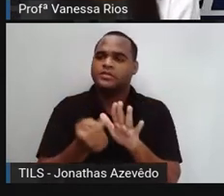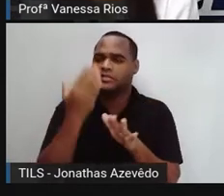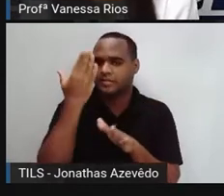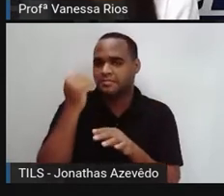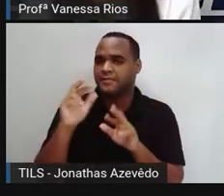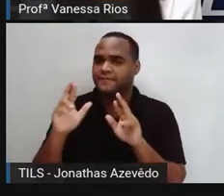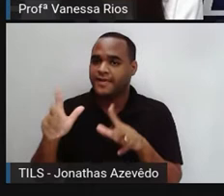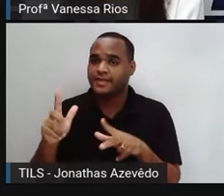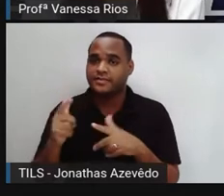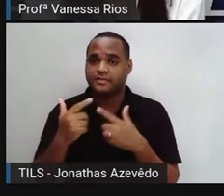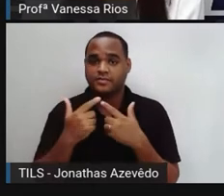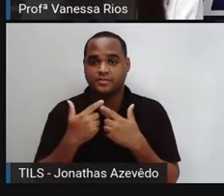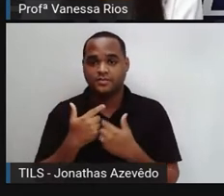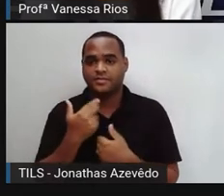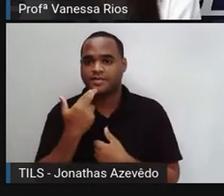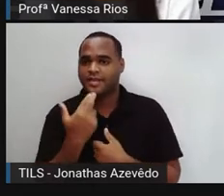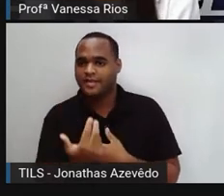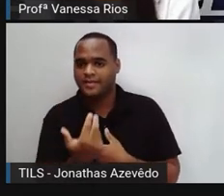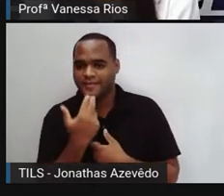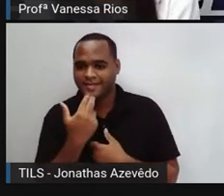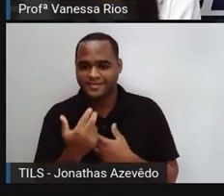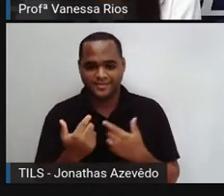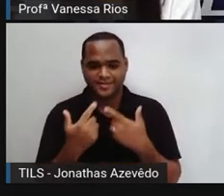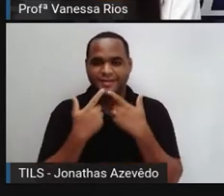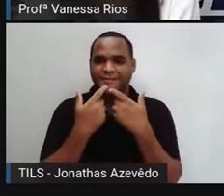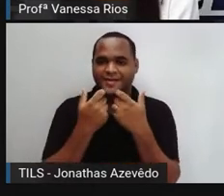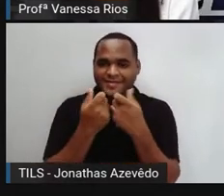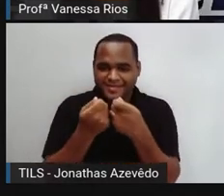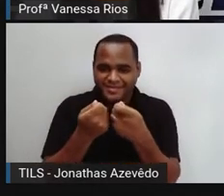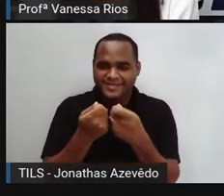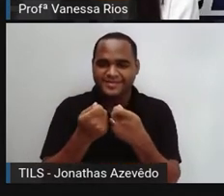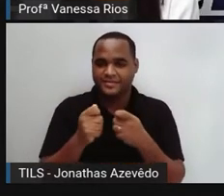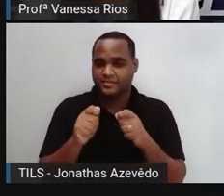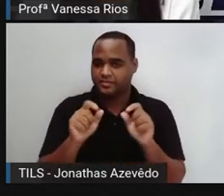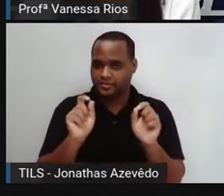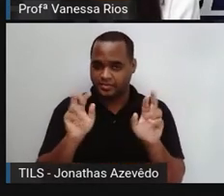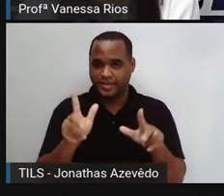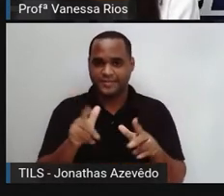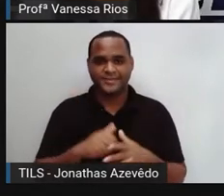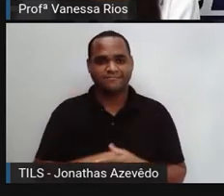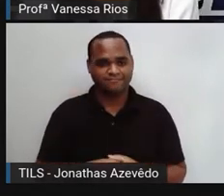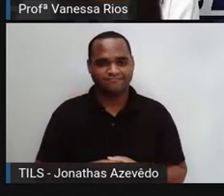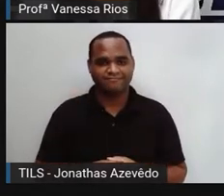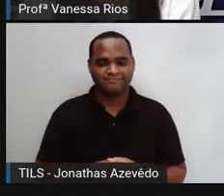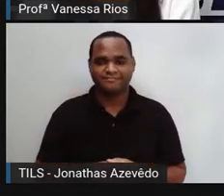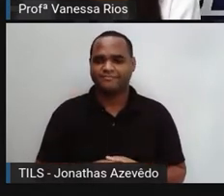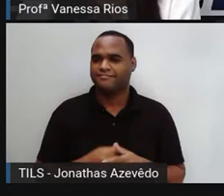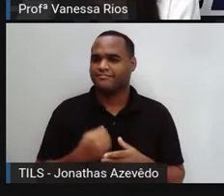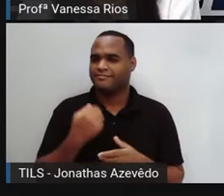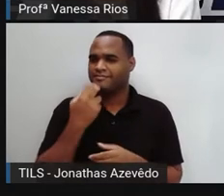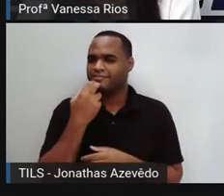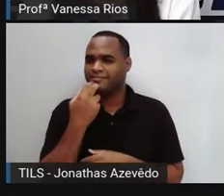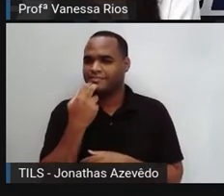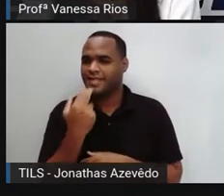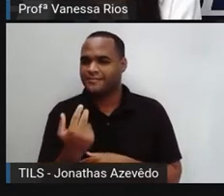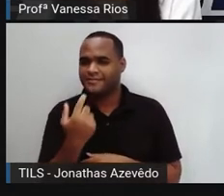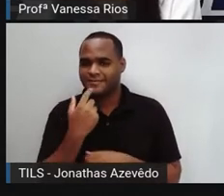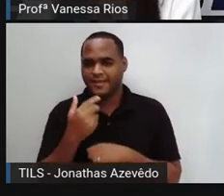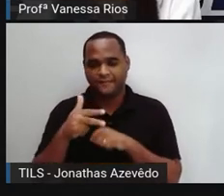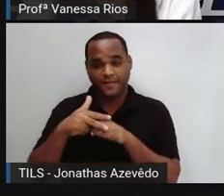diferença entre língua e linguagem? Hum, olhem só. A língua é um código verbal